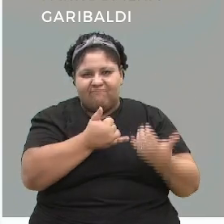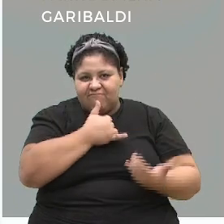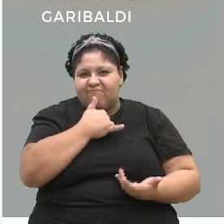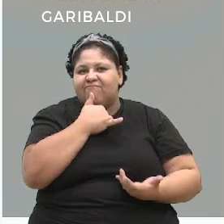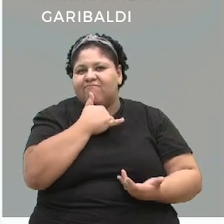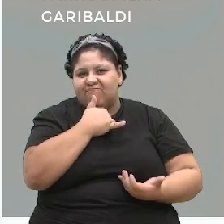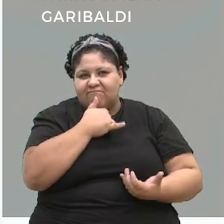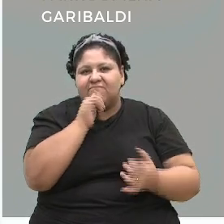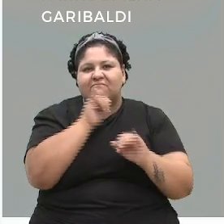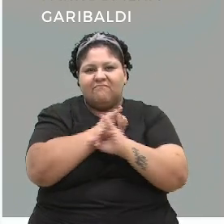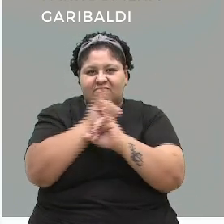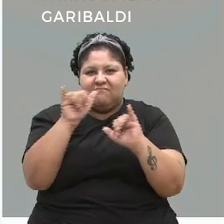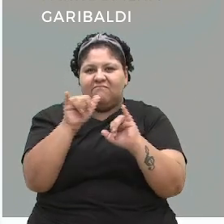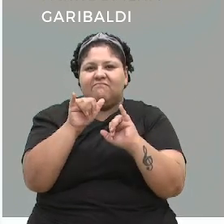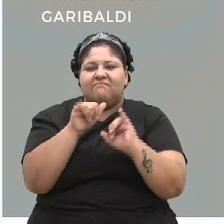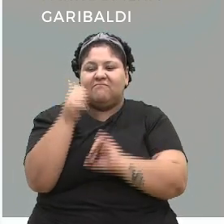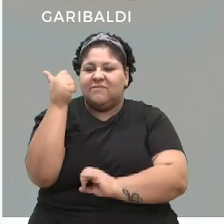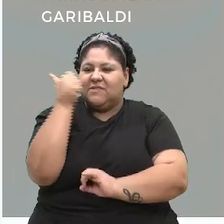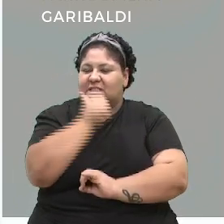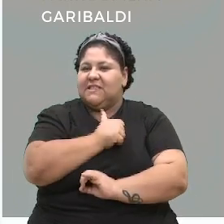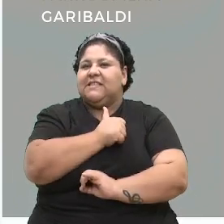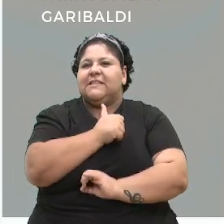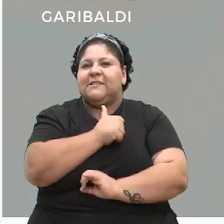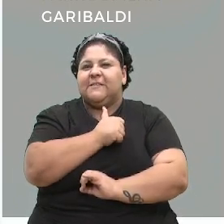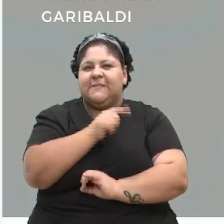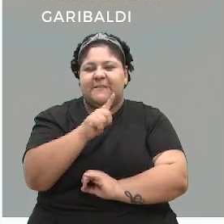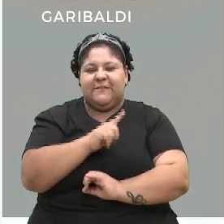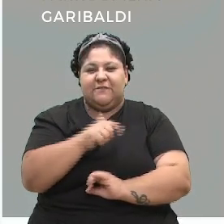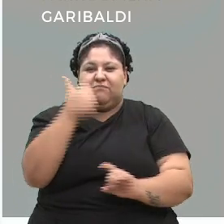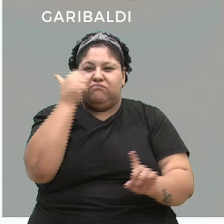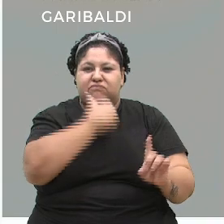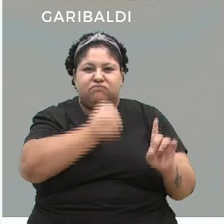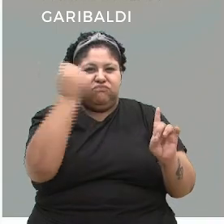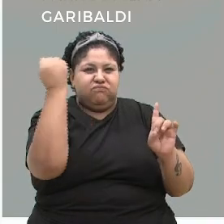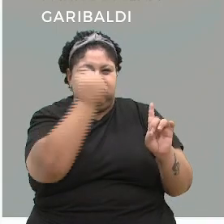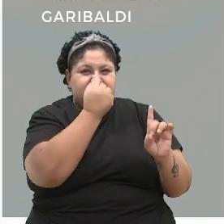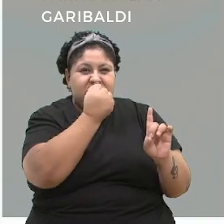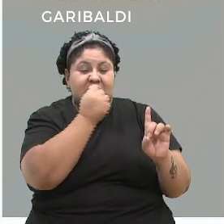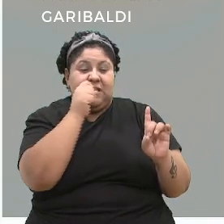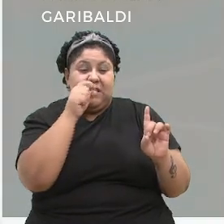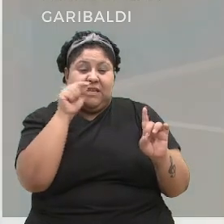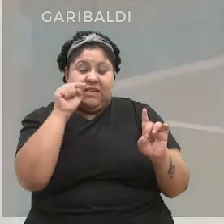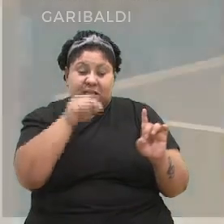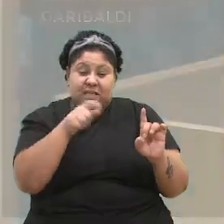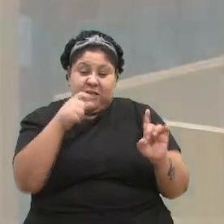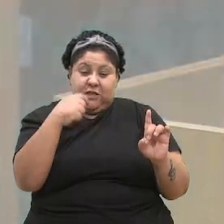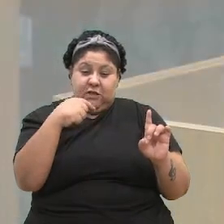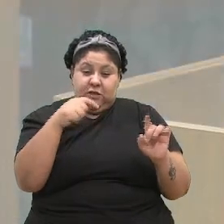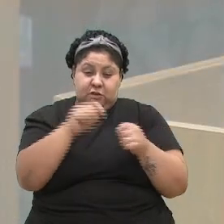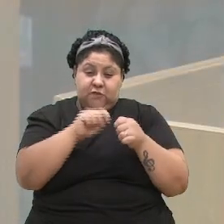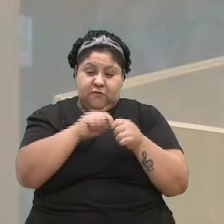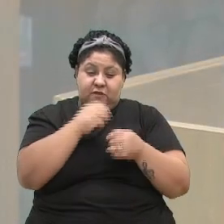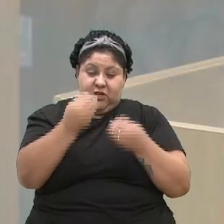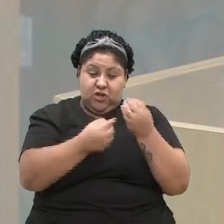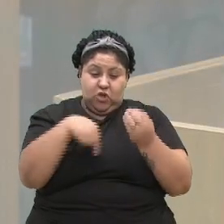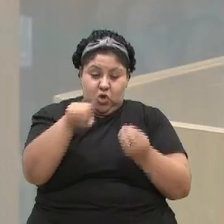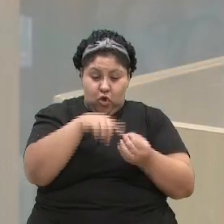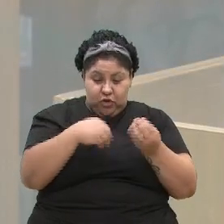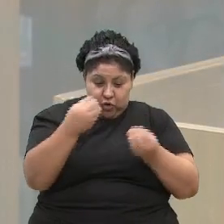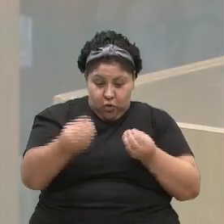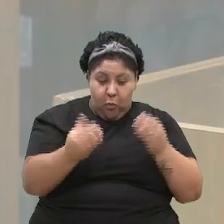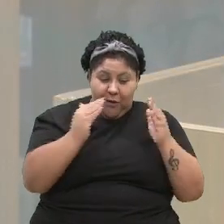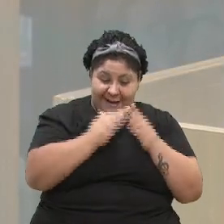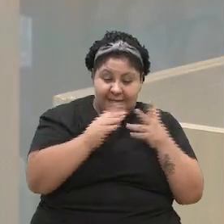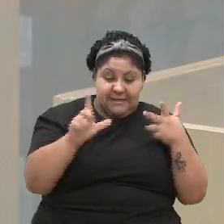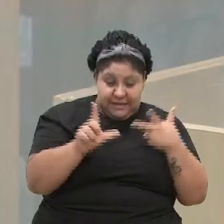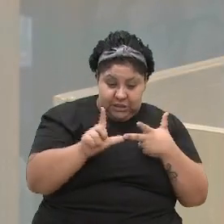esse ranking das mulheres que sofreram feminicídios. E isso faz com que a gente tenha, enquanto casa legislativa,